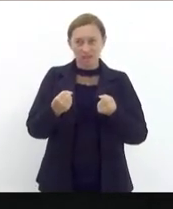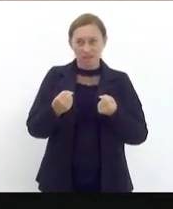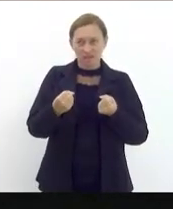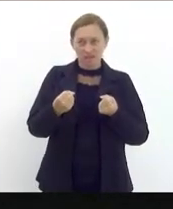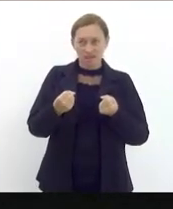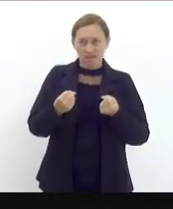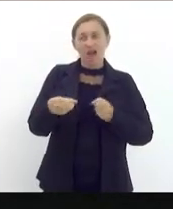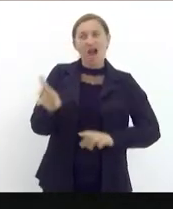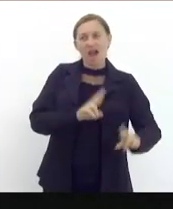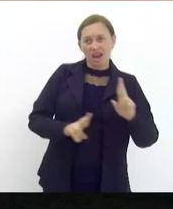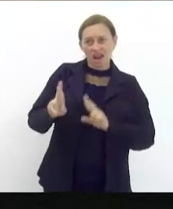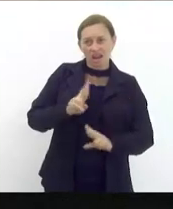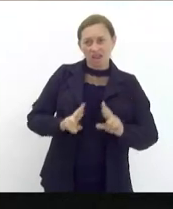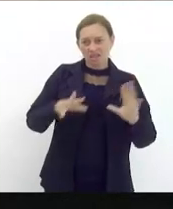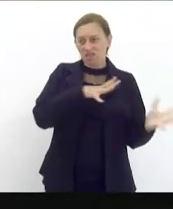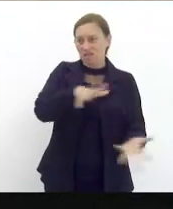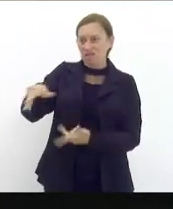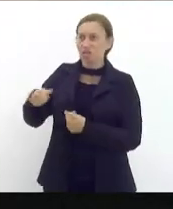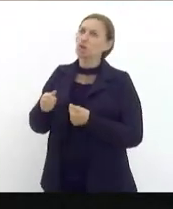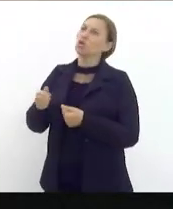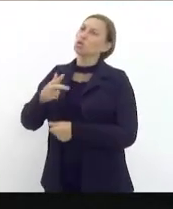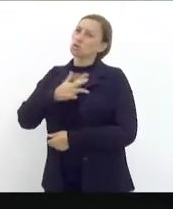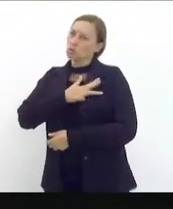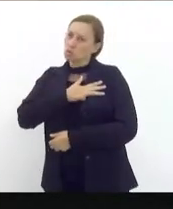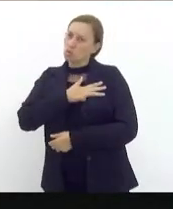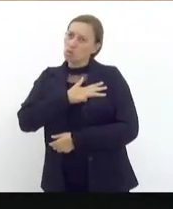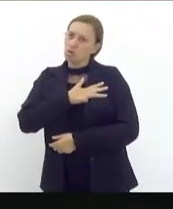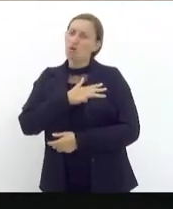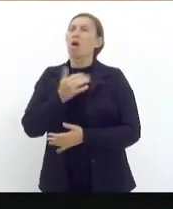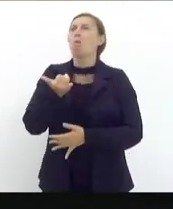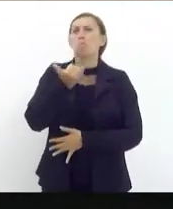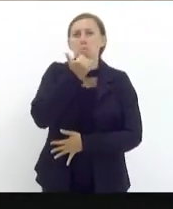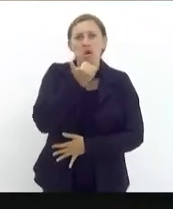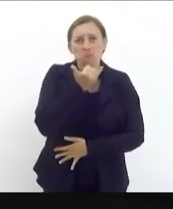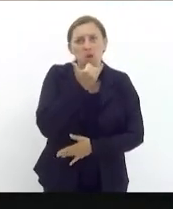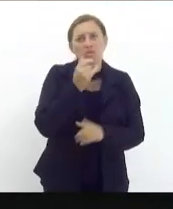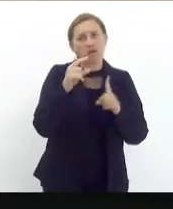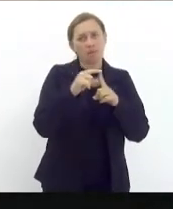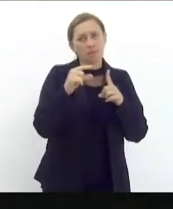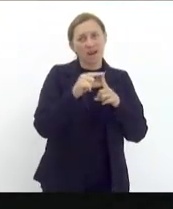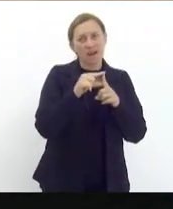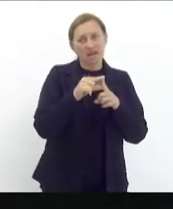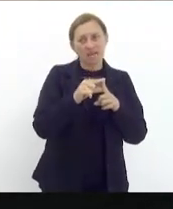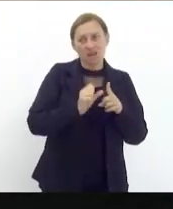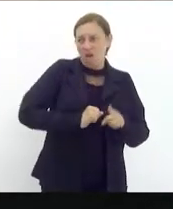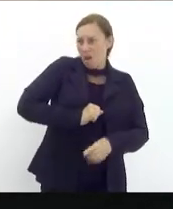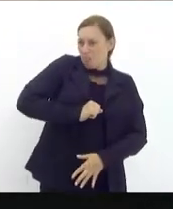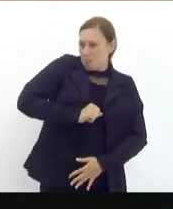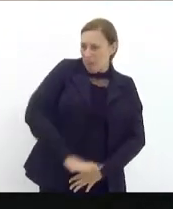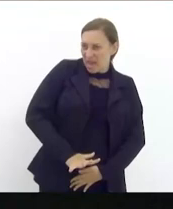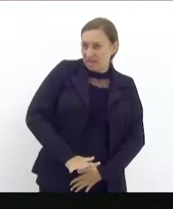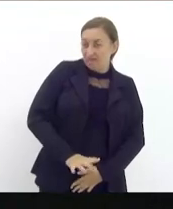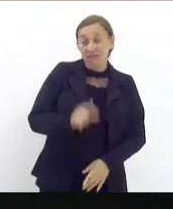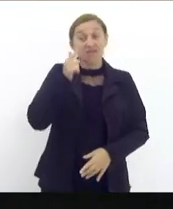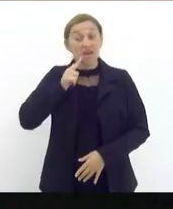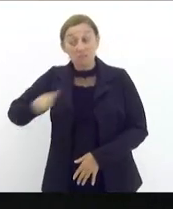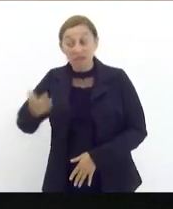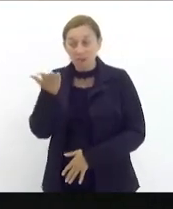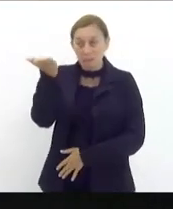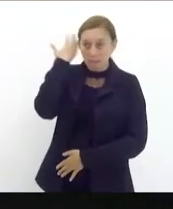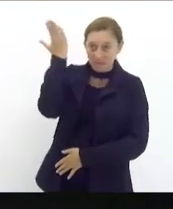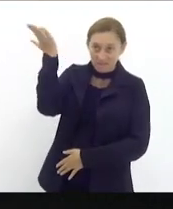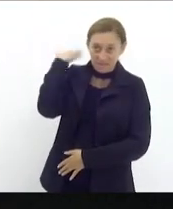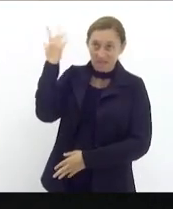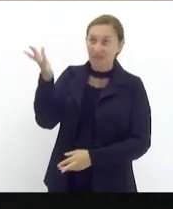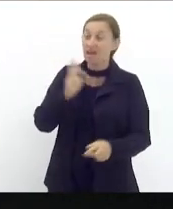o mesmo presidente com perdão da palavra presidente que fez a cagada que fez semana passada na relação da